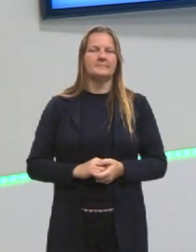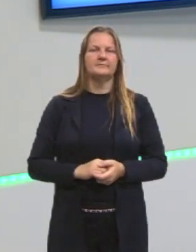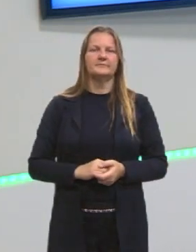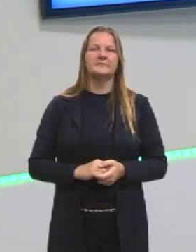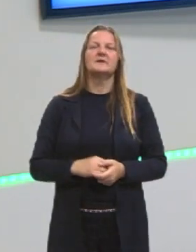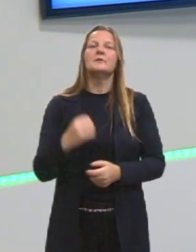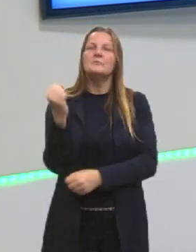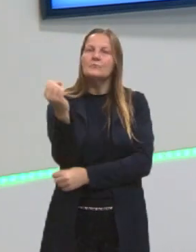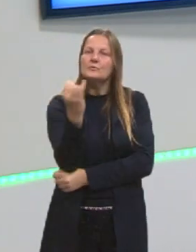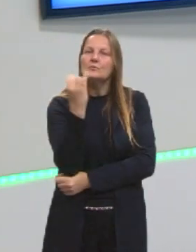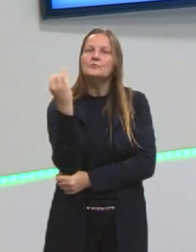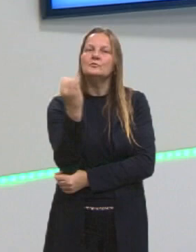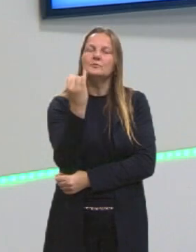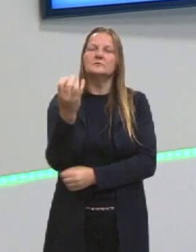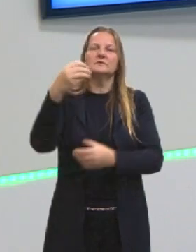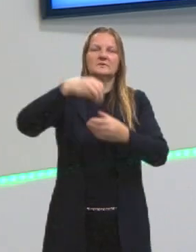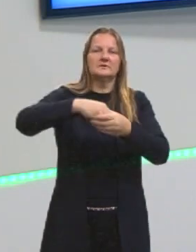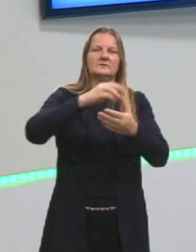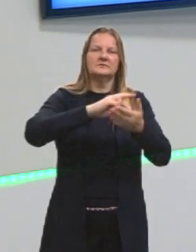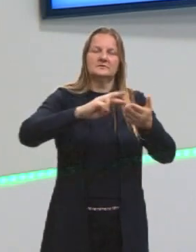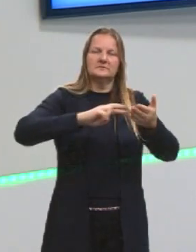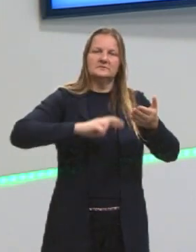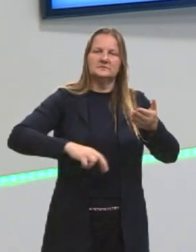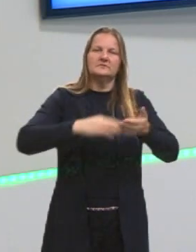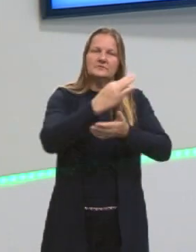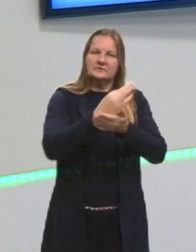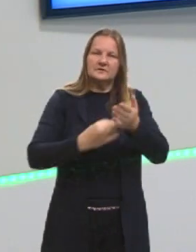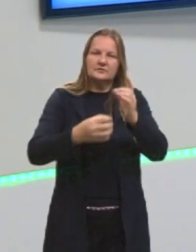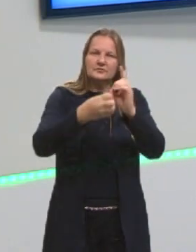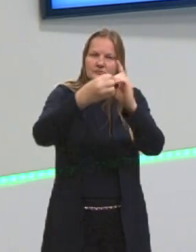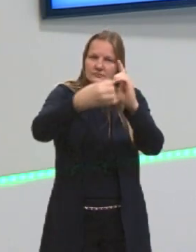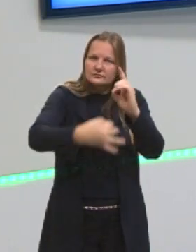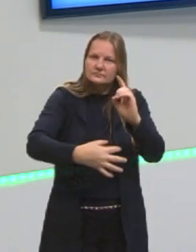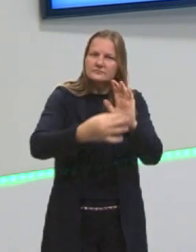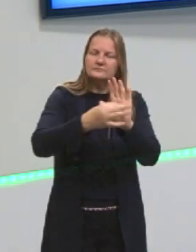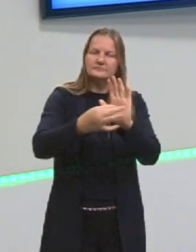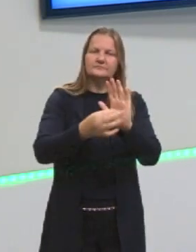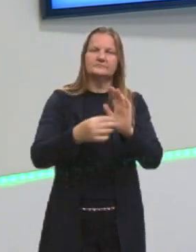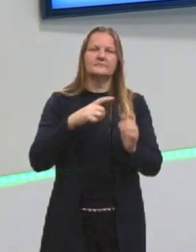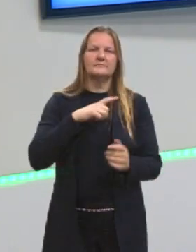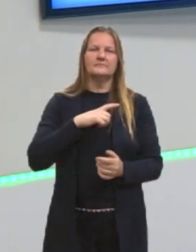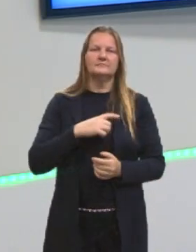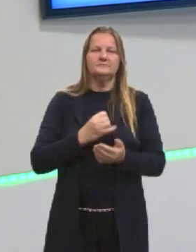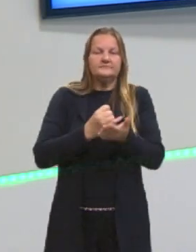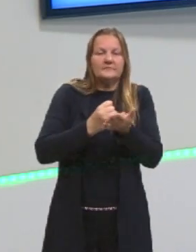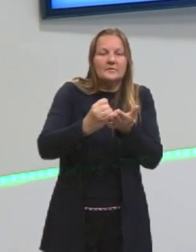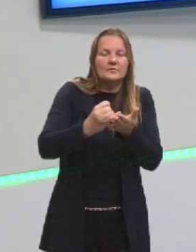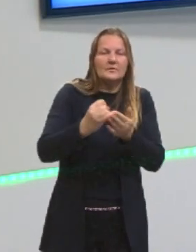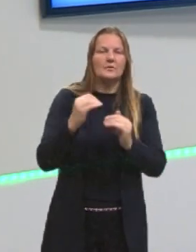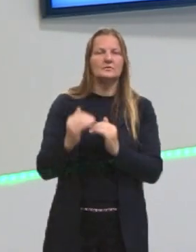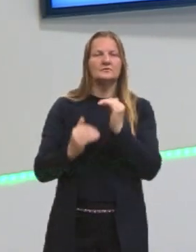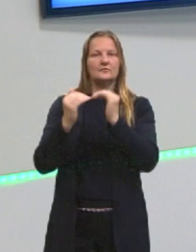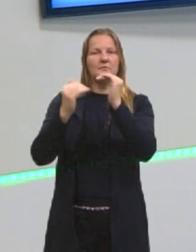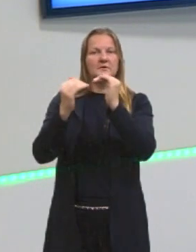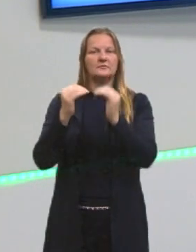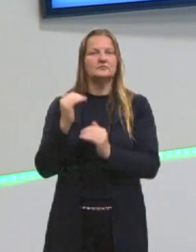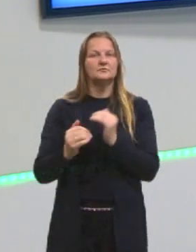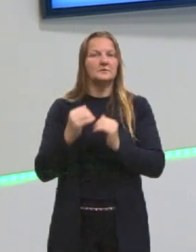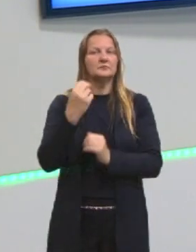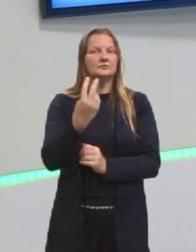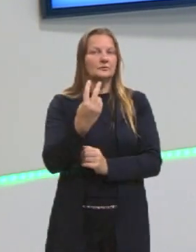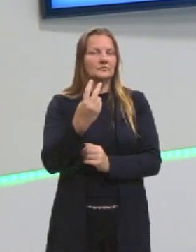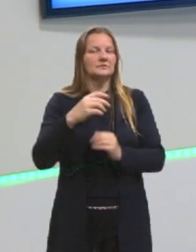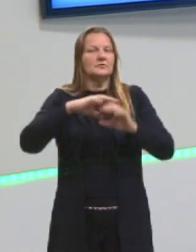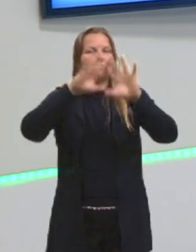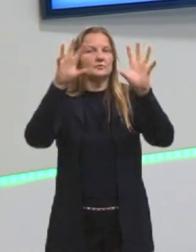é fundamental dentro da nossa redação, do nosso texto dissertativo argumentativo, em que a gente tem introdução, desenvolvimento, desenvolvimento